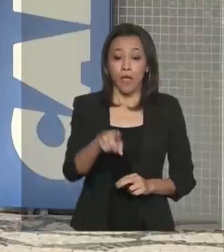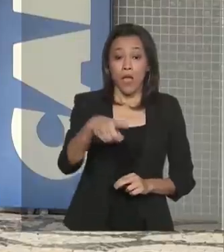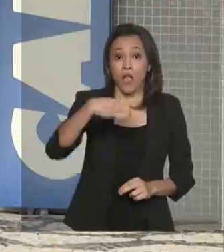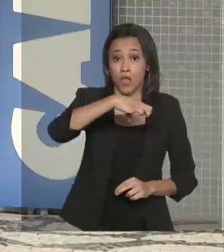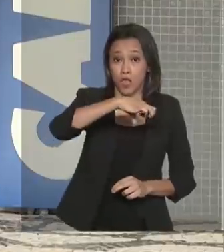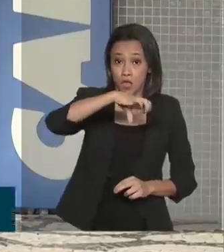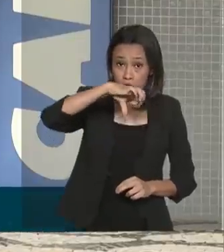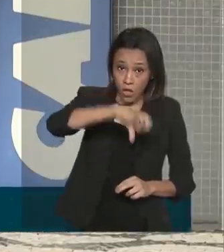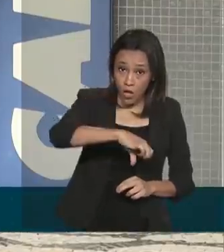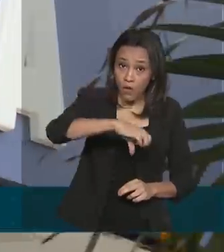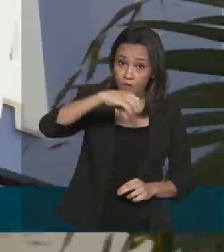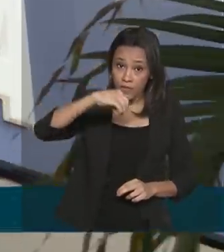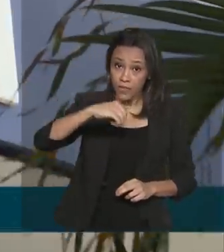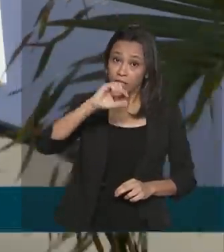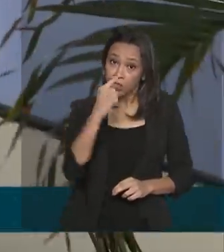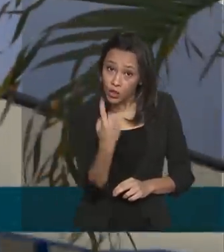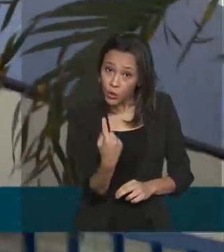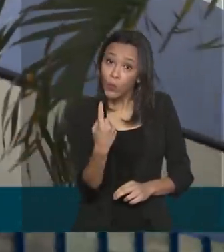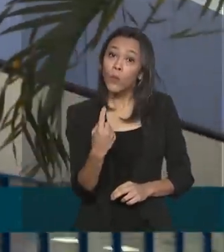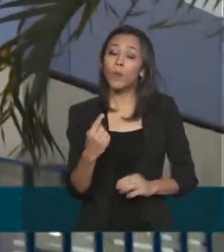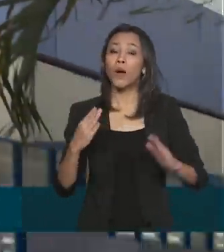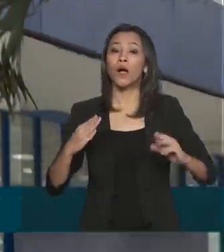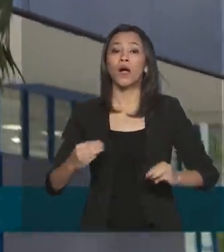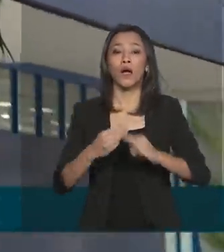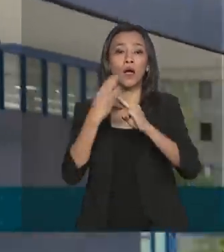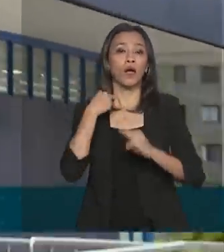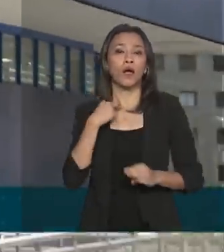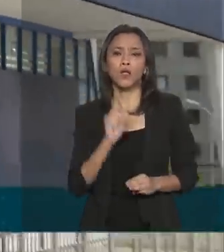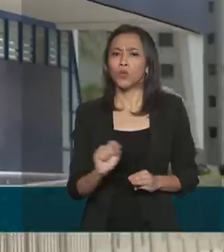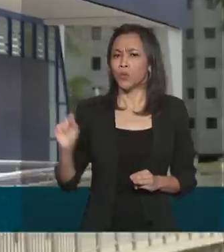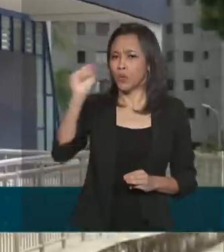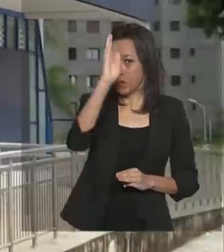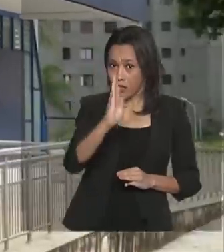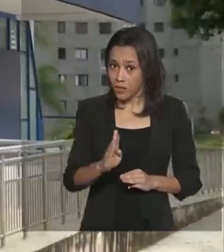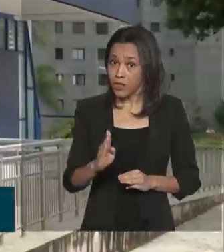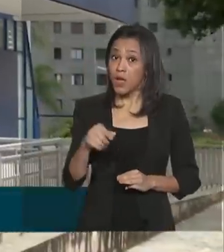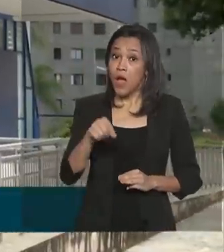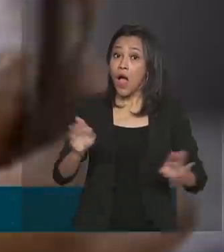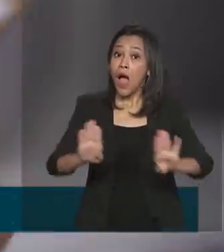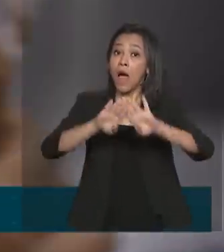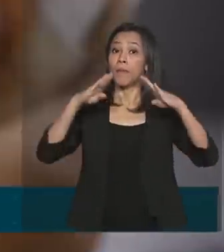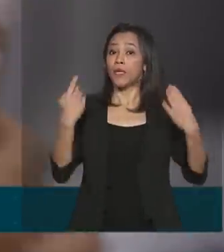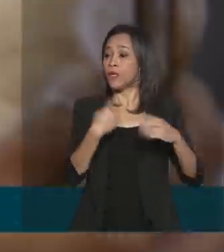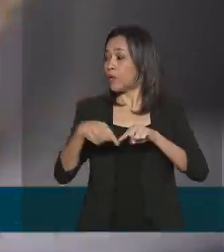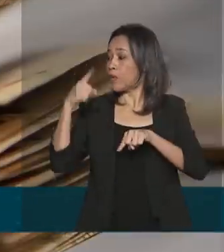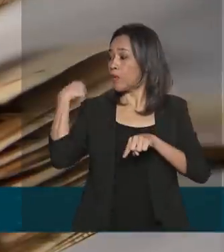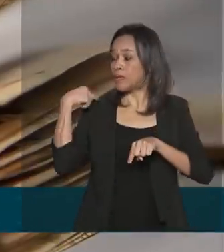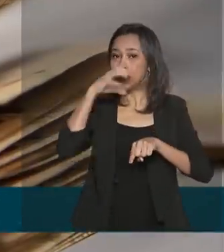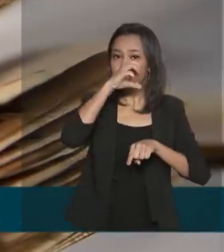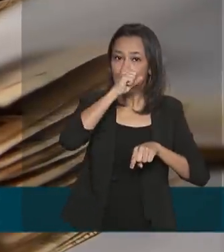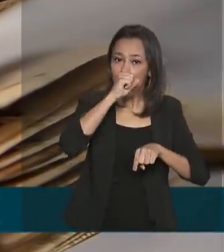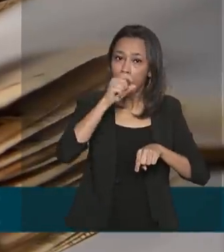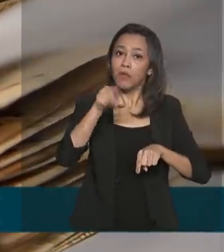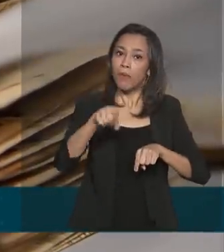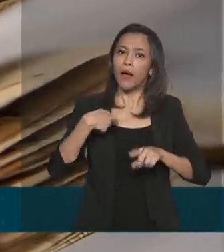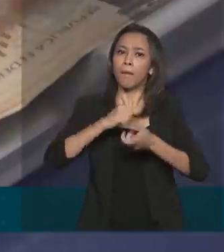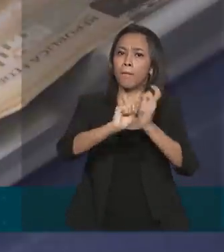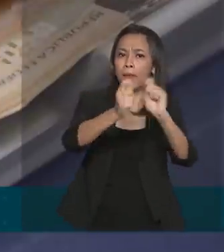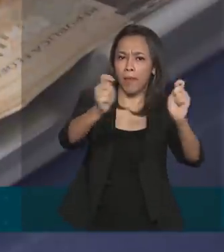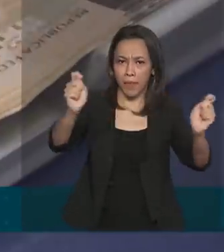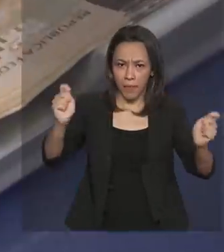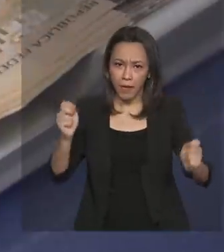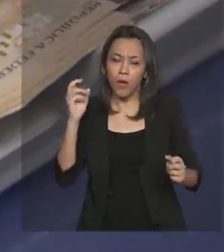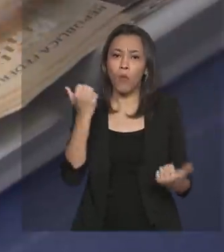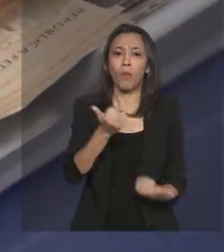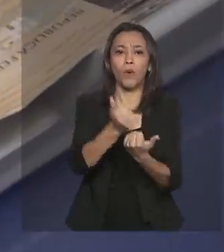901 agências da Caixa em todo o país abriram as portas no último sábado para fazer o pagamento do auxílio emergencial